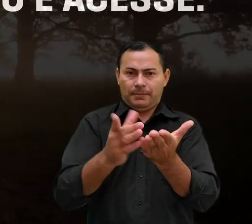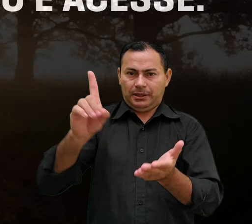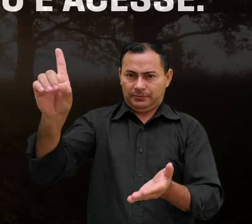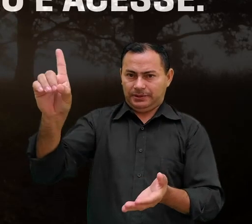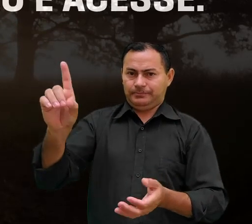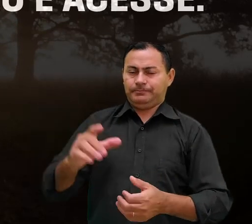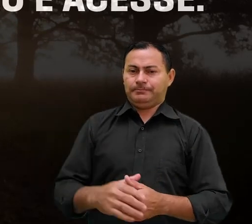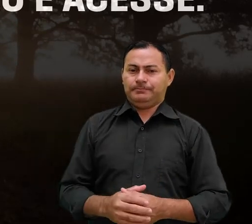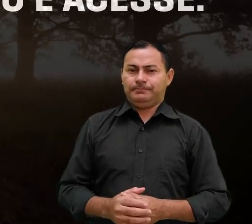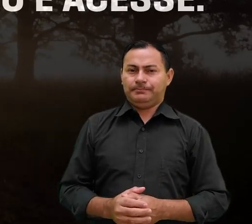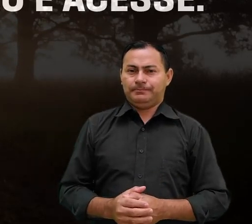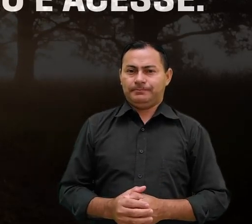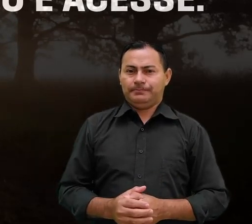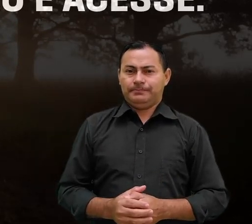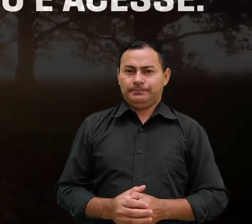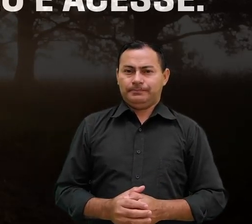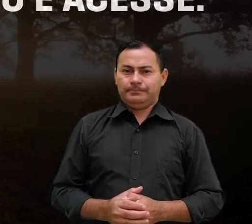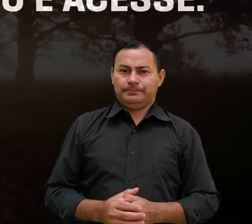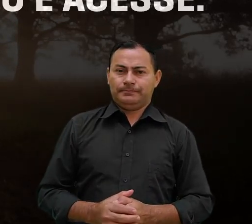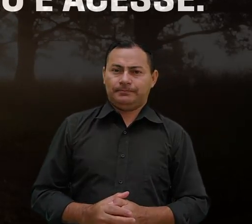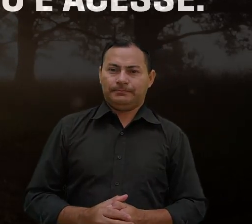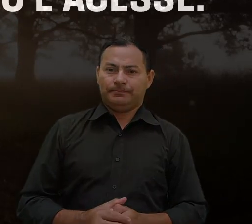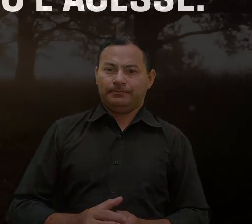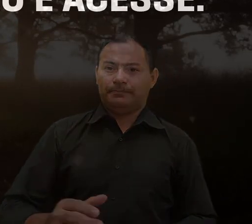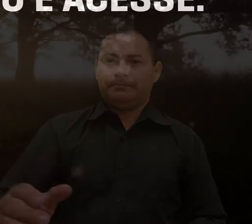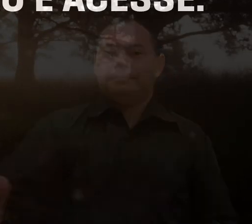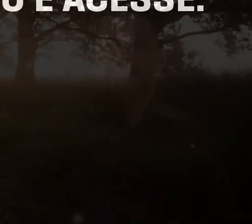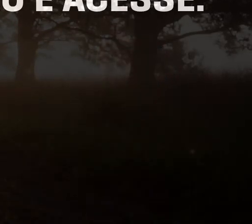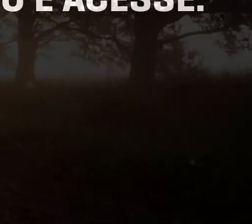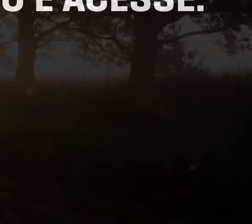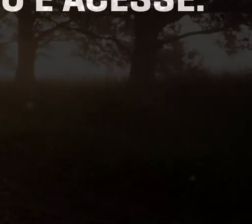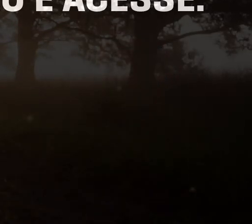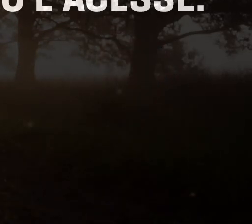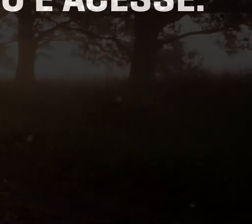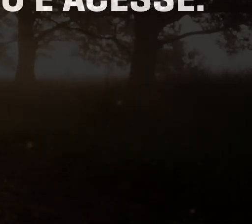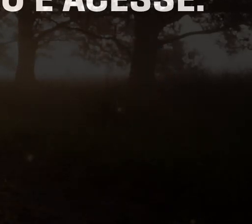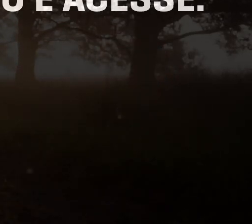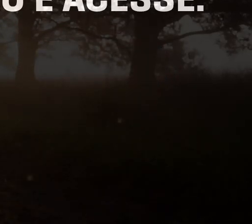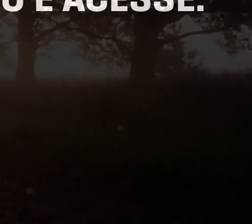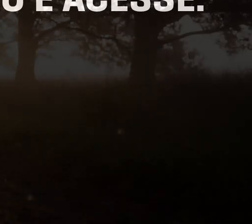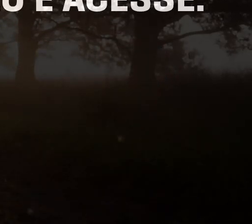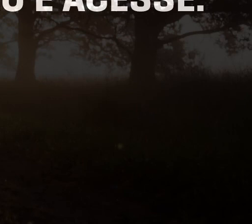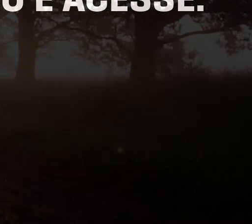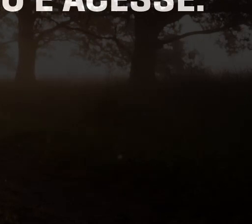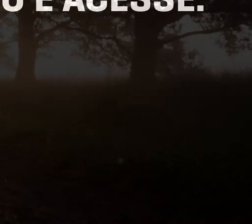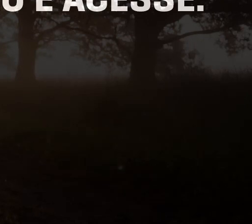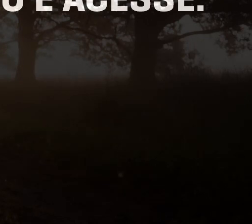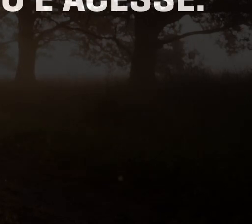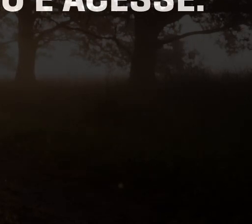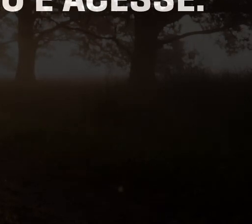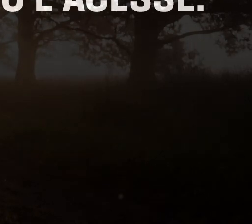aí o o o Legenda